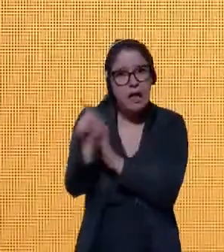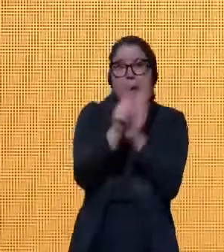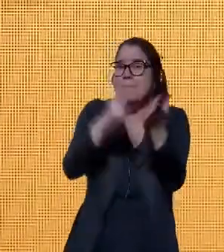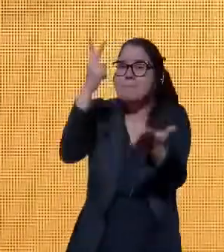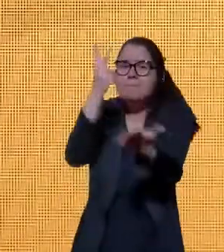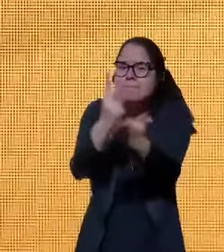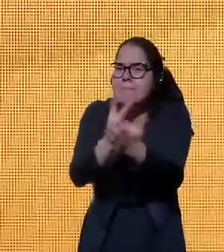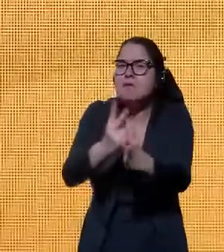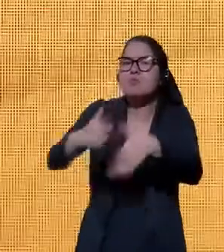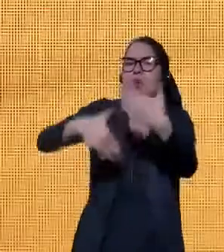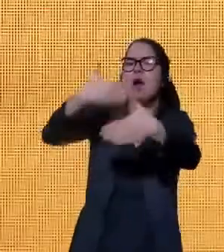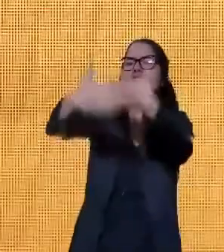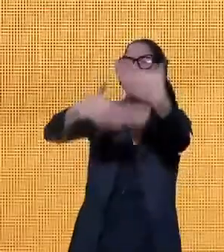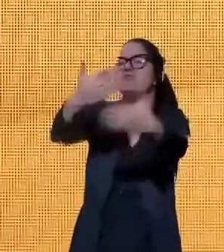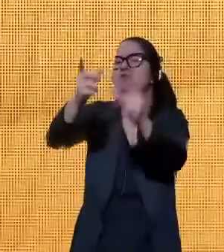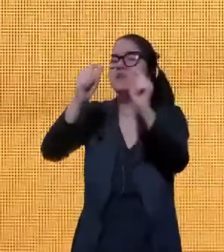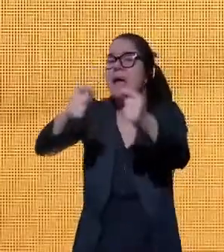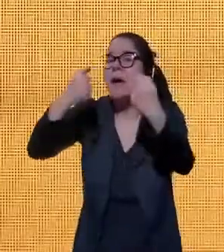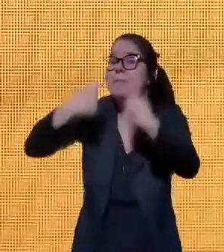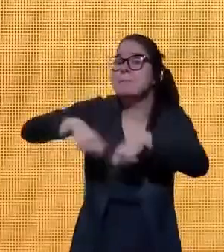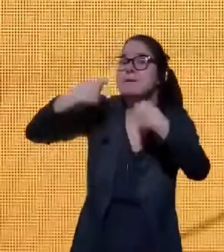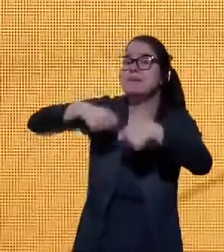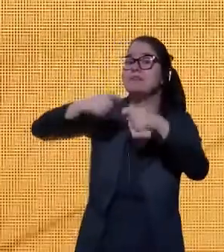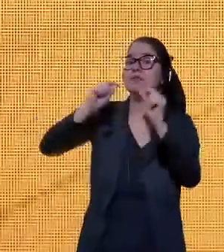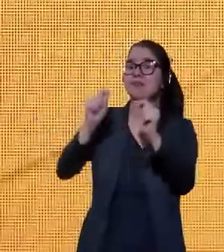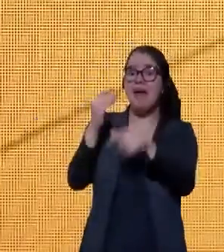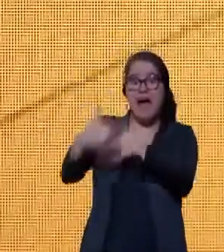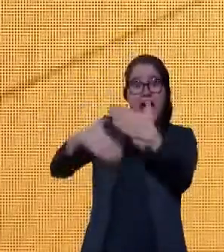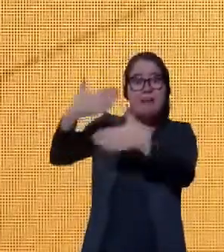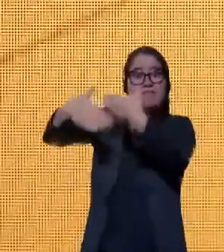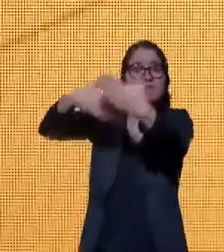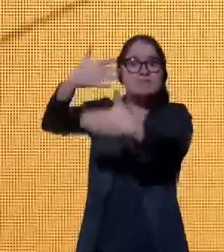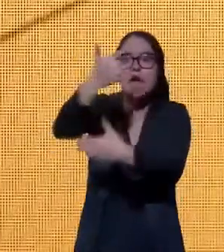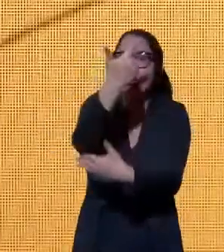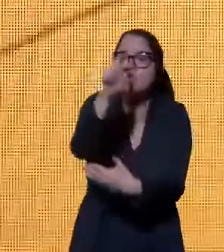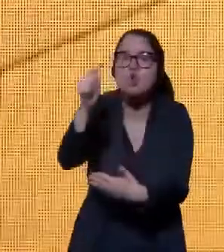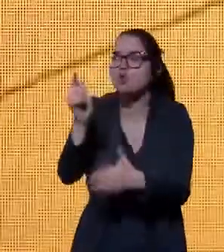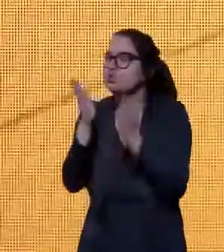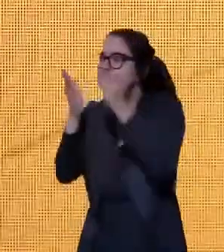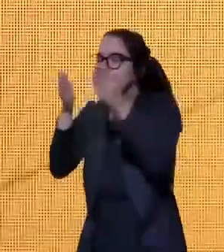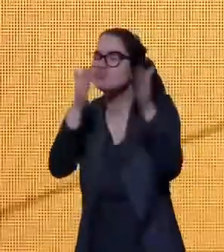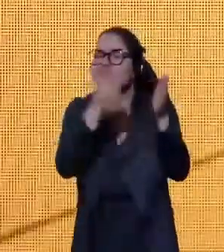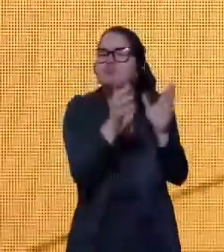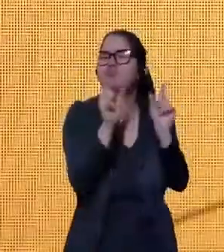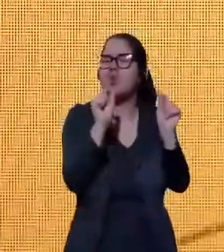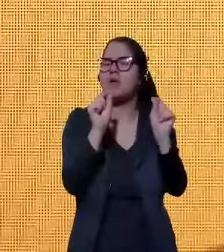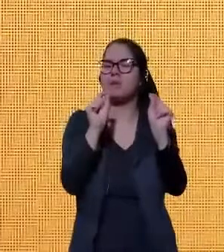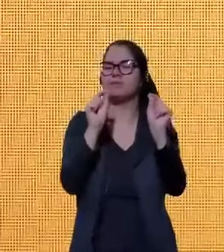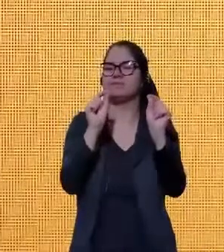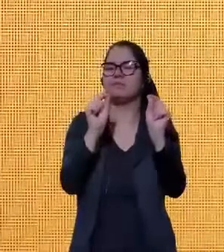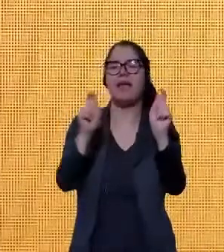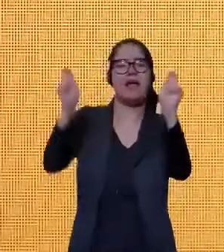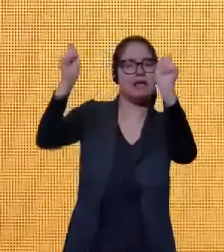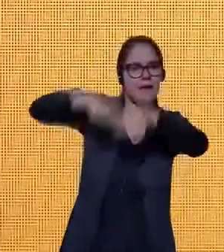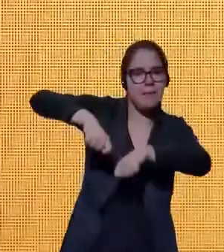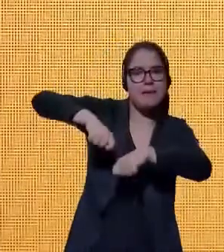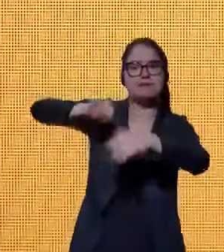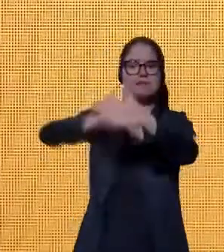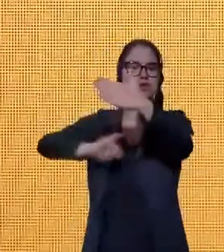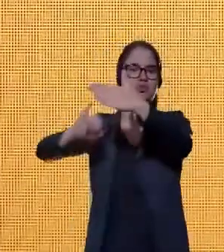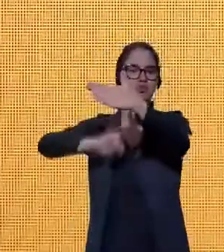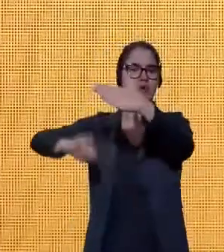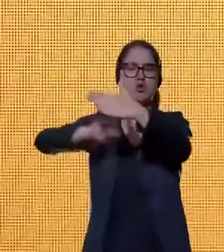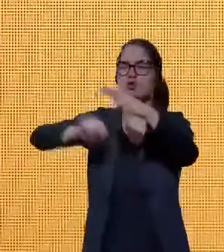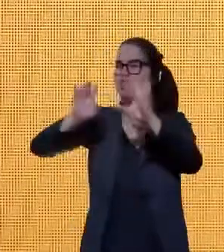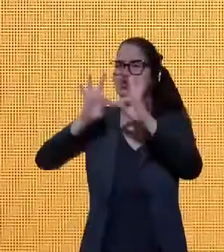avanços, ainda é fundamental avançar em ações que possam contribuir com a capacitação institucional de todo